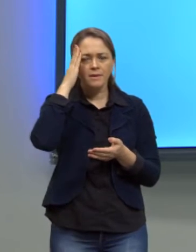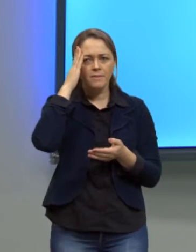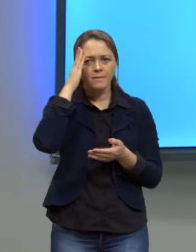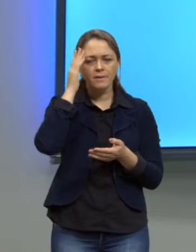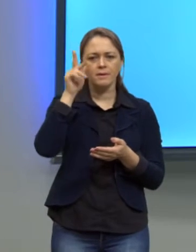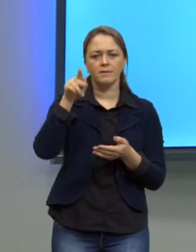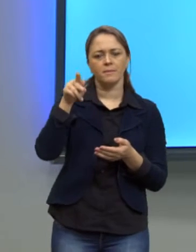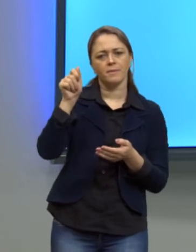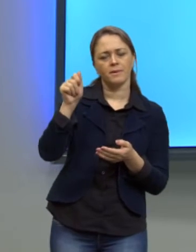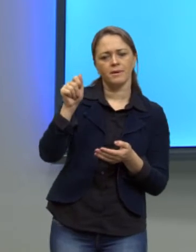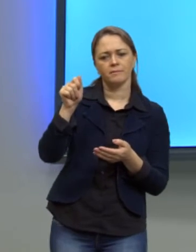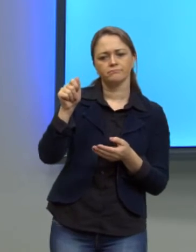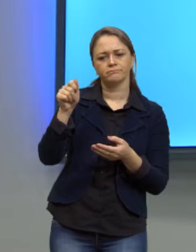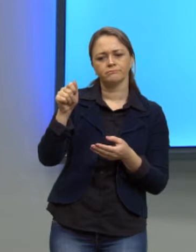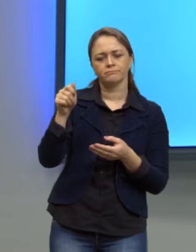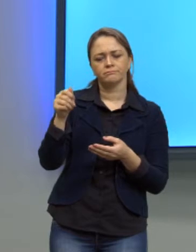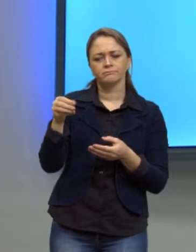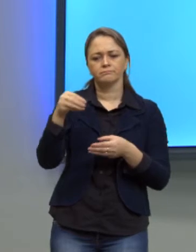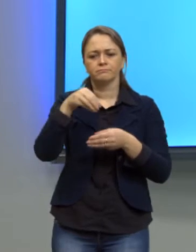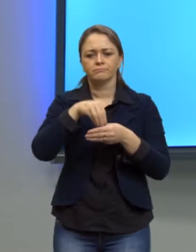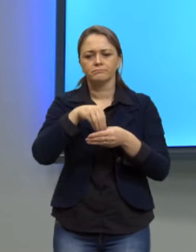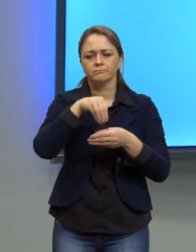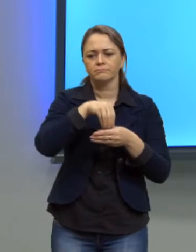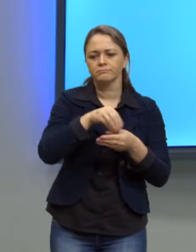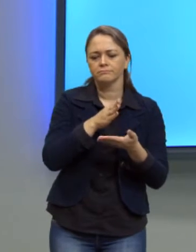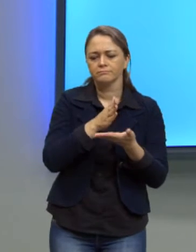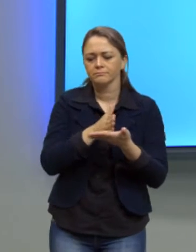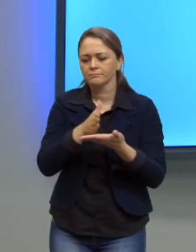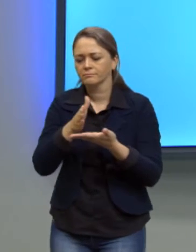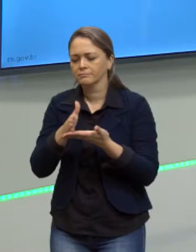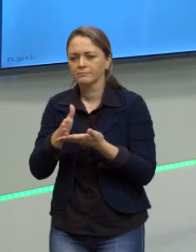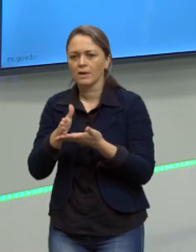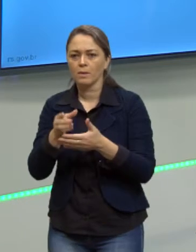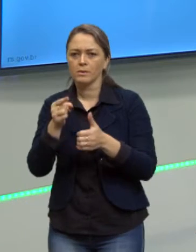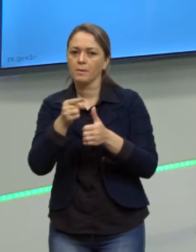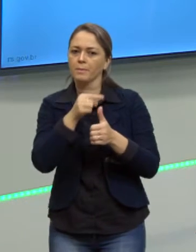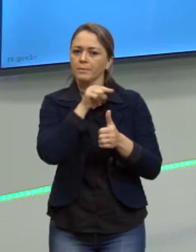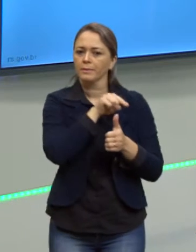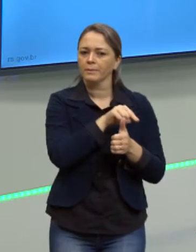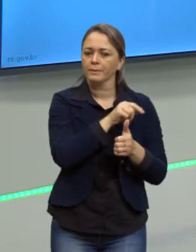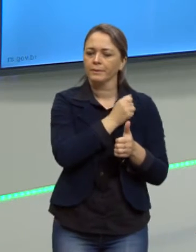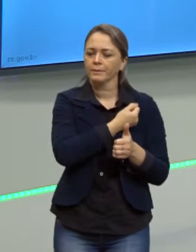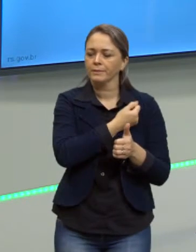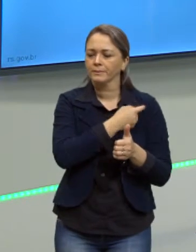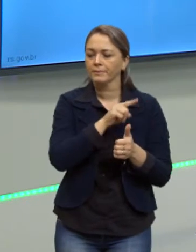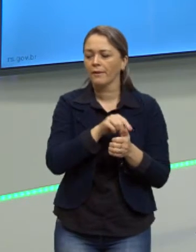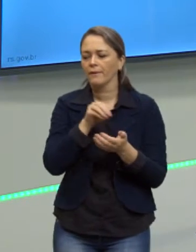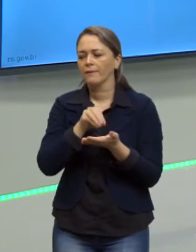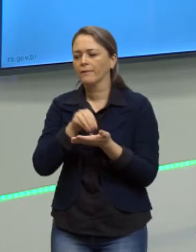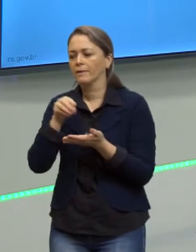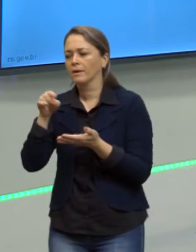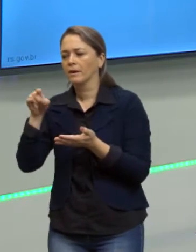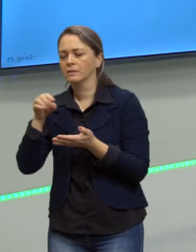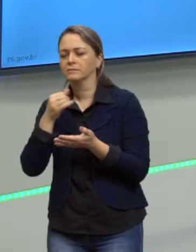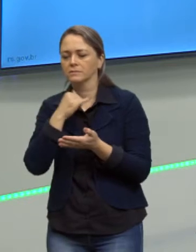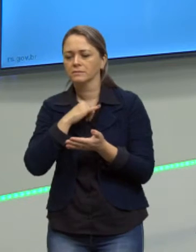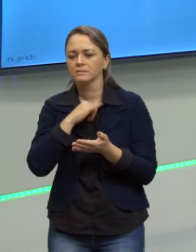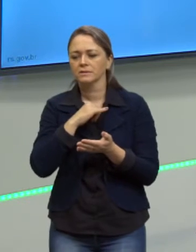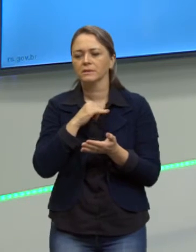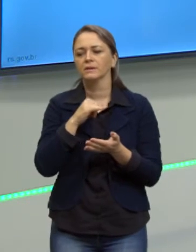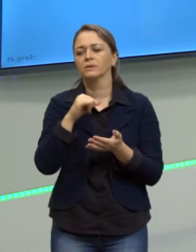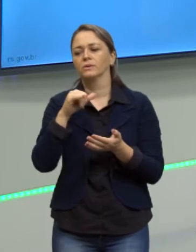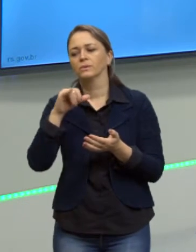inserir termos ali dentro nesse espaço. Como se eu tenho o primeiro e o último, nesse espaço que sobra, eu tenho que conhecer a razão